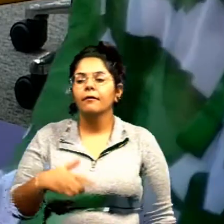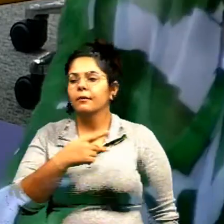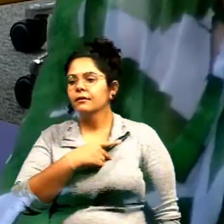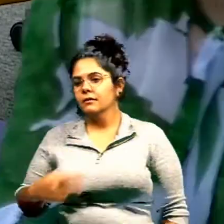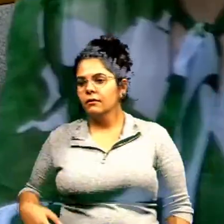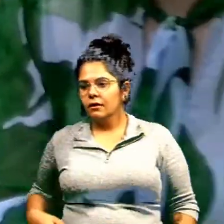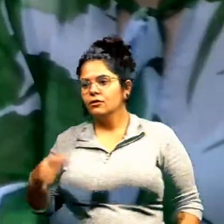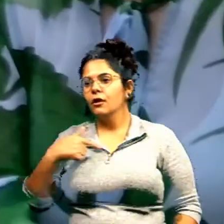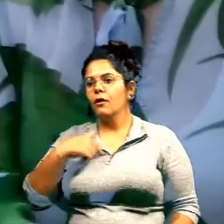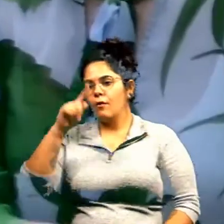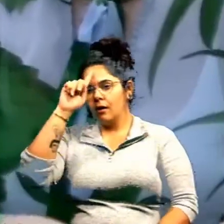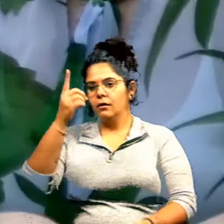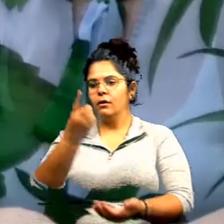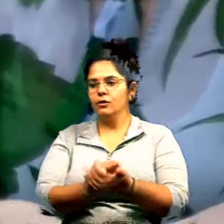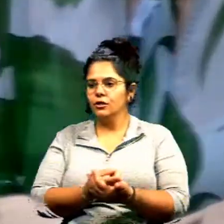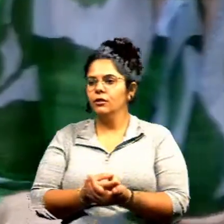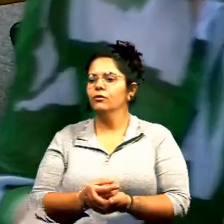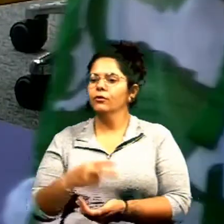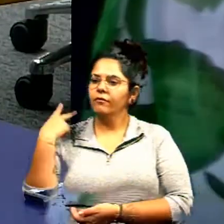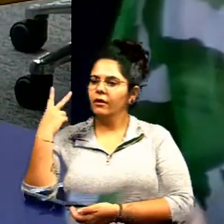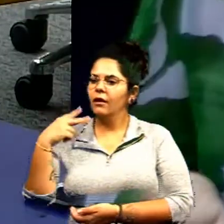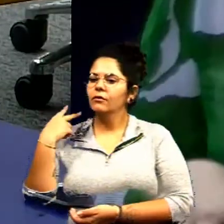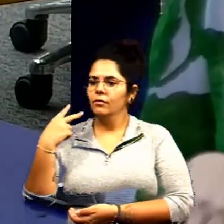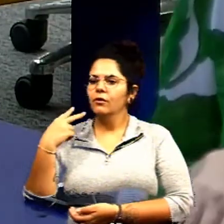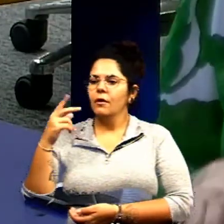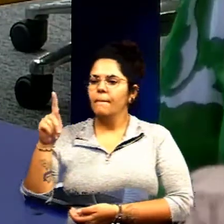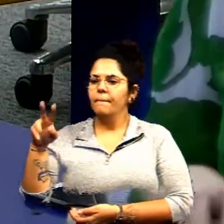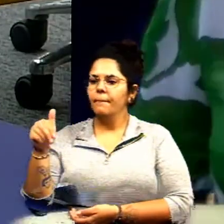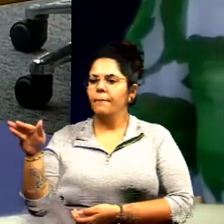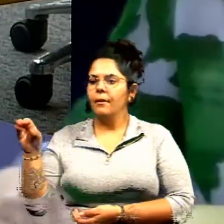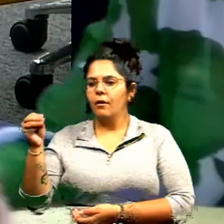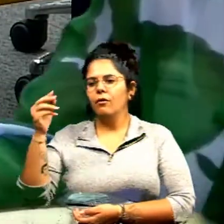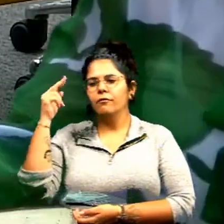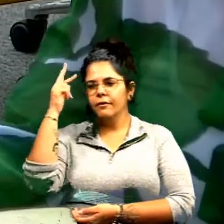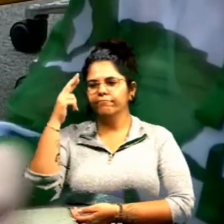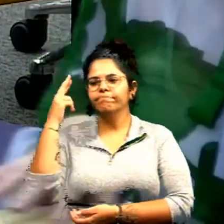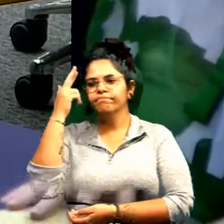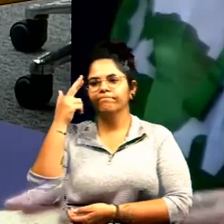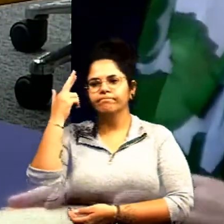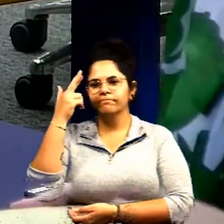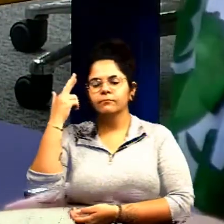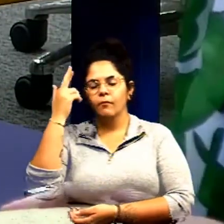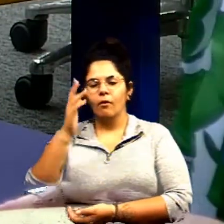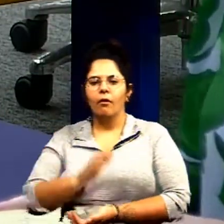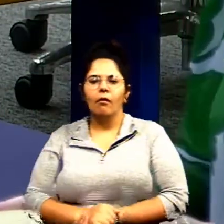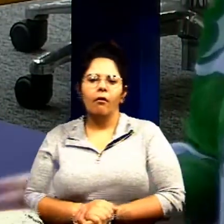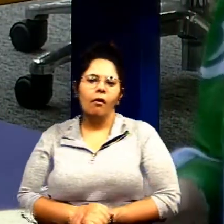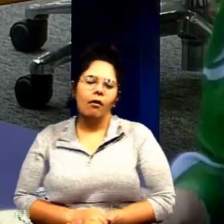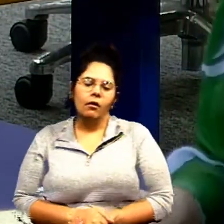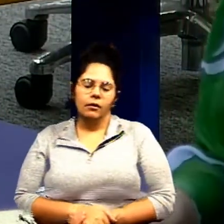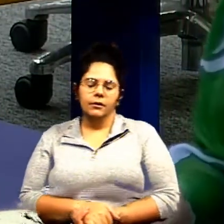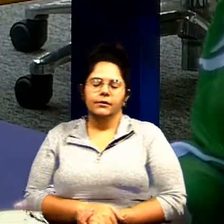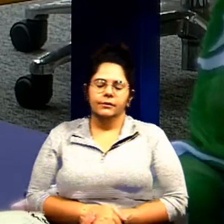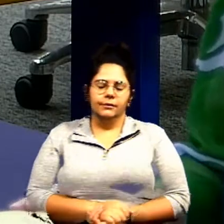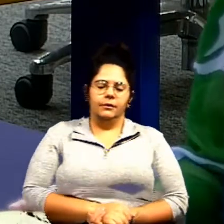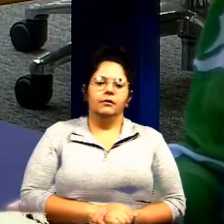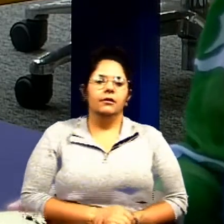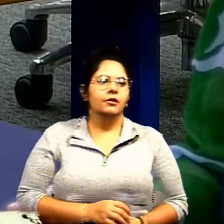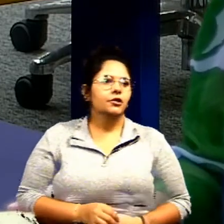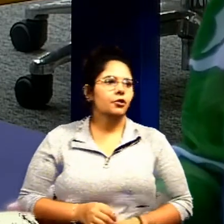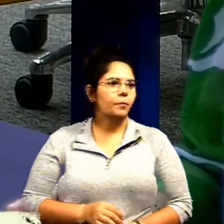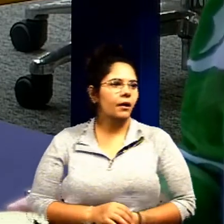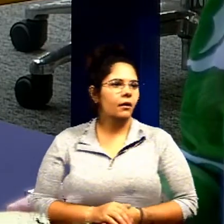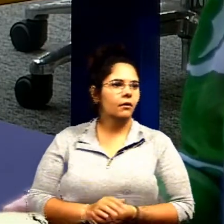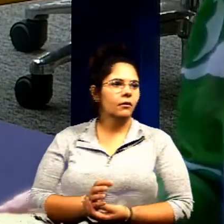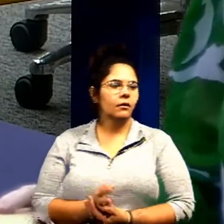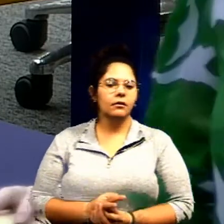meu amigo Paulo Magalhães vai refletir sobre isso falar de Paulo Ortegal é falar de ética é falar de um homem um pai